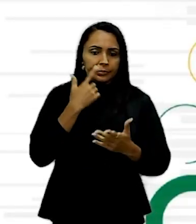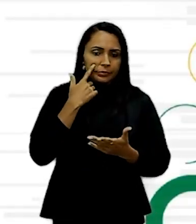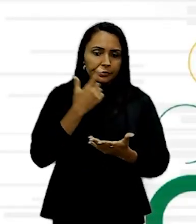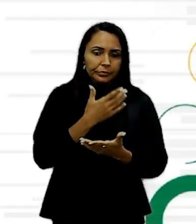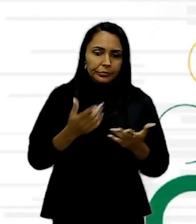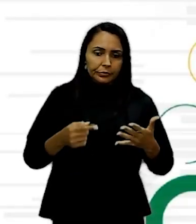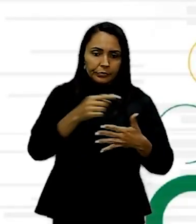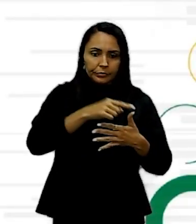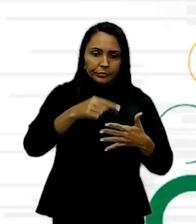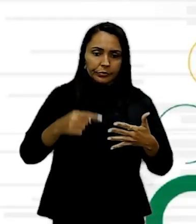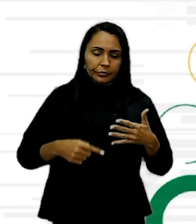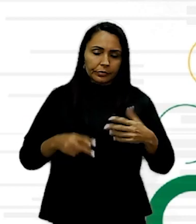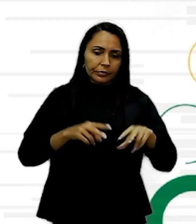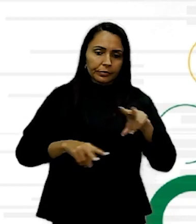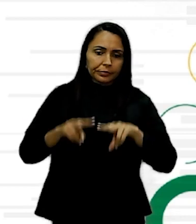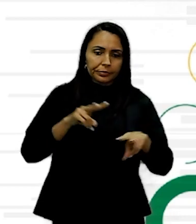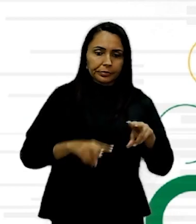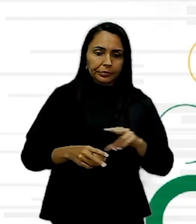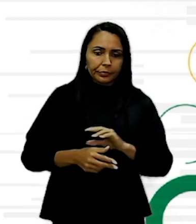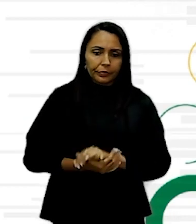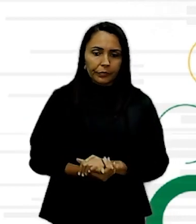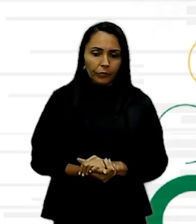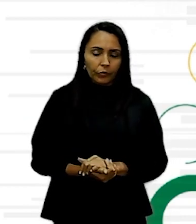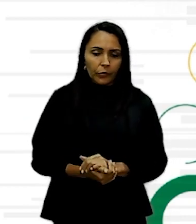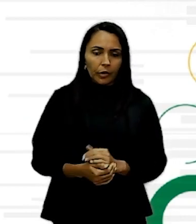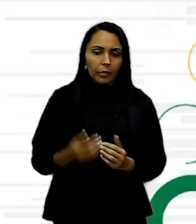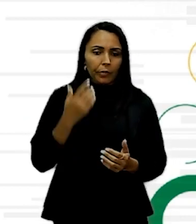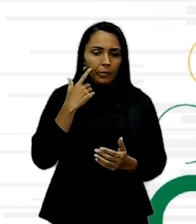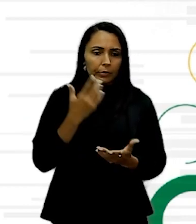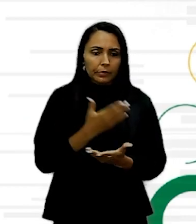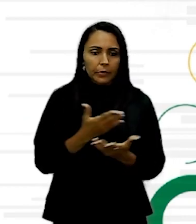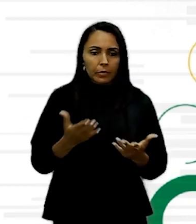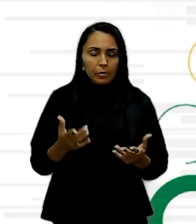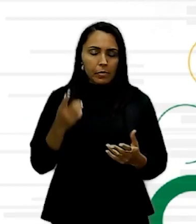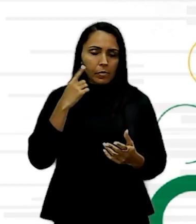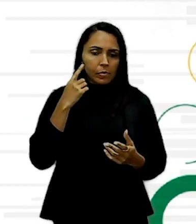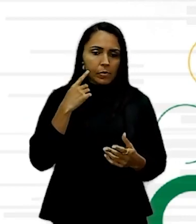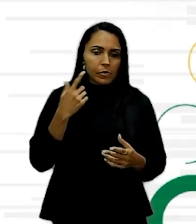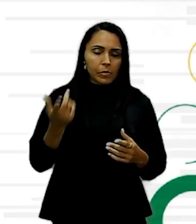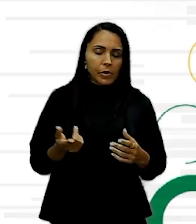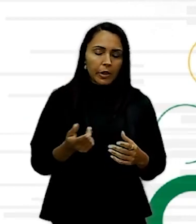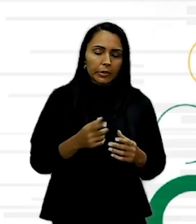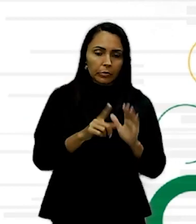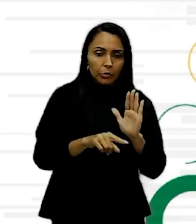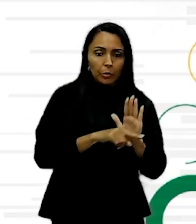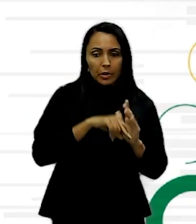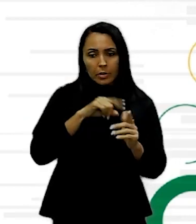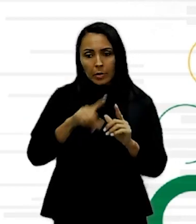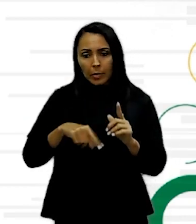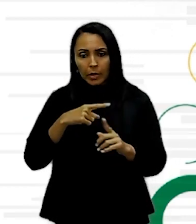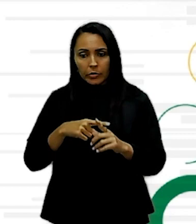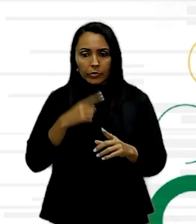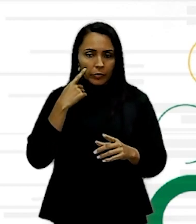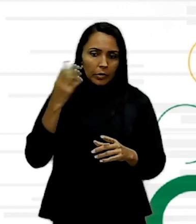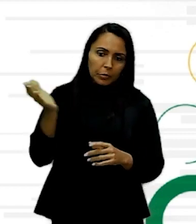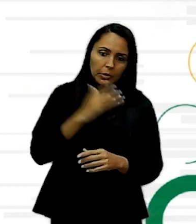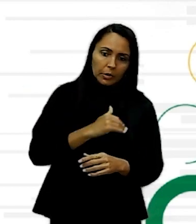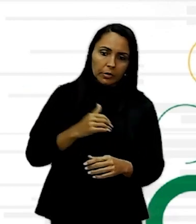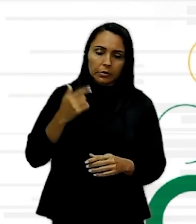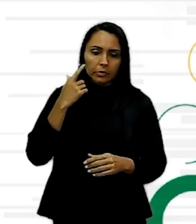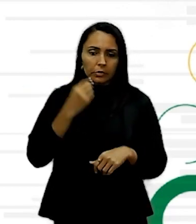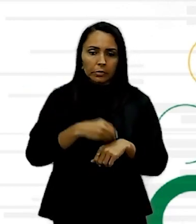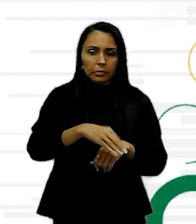elementos visuais Que expressam mais ideias Aqui é aquela coisa do menos é mais Certo? Então vamos lá Dica 1